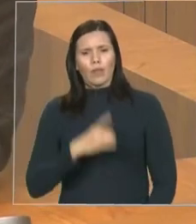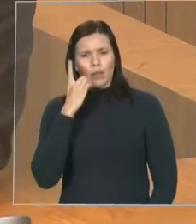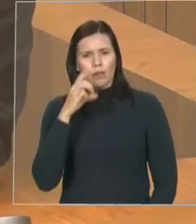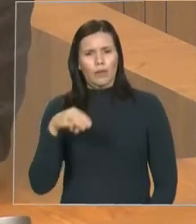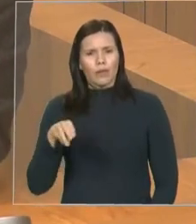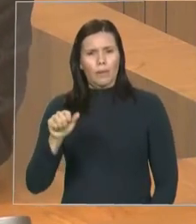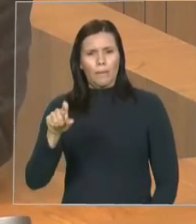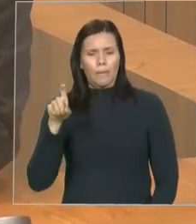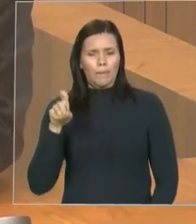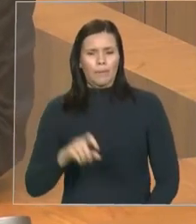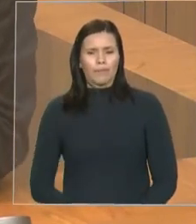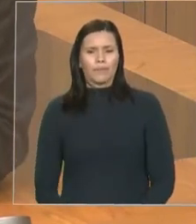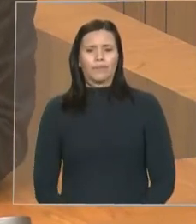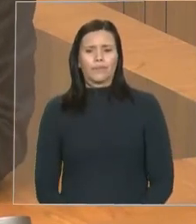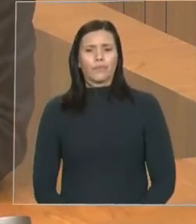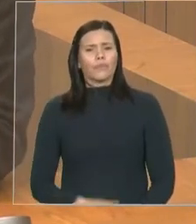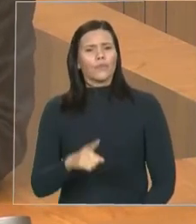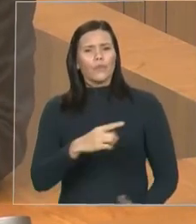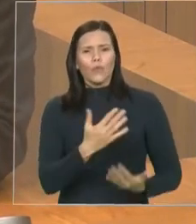um jovem lá de São Bento,